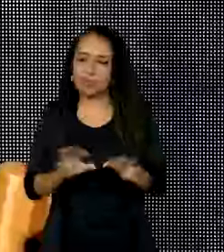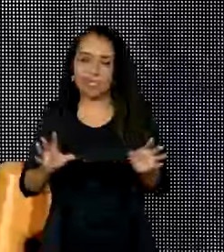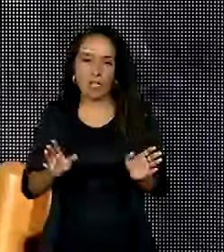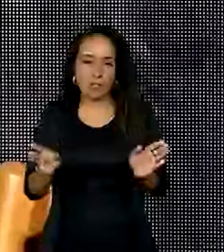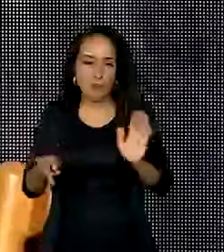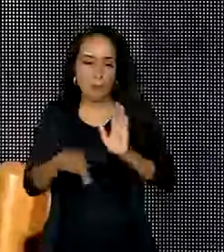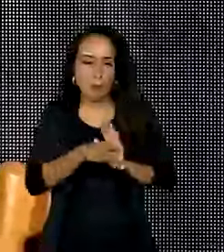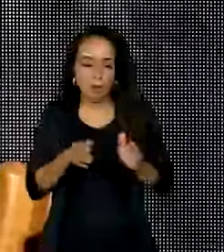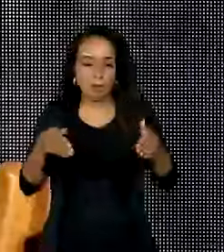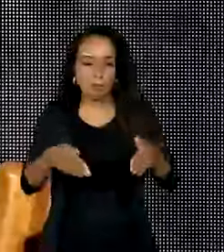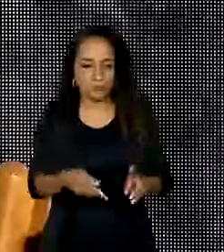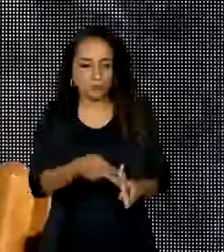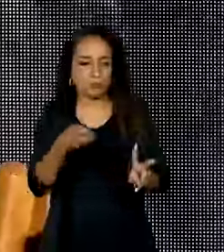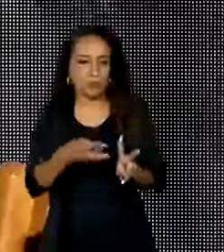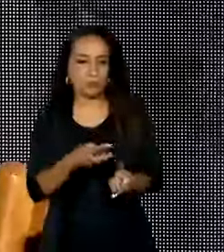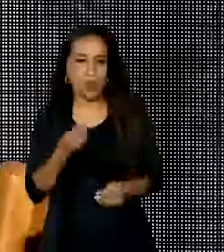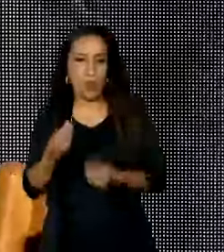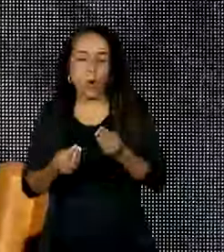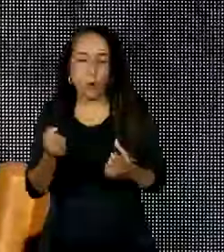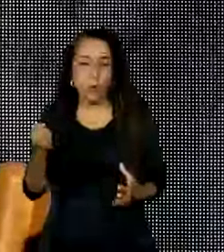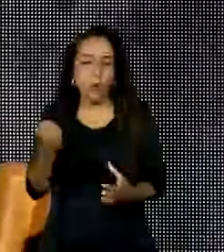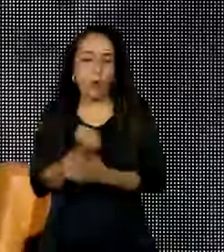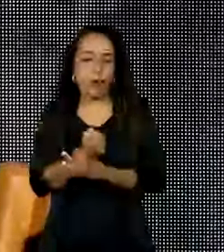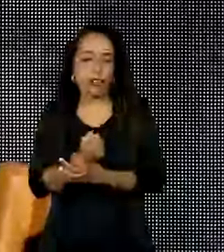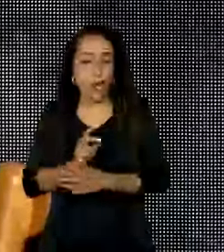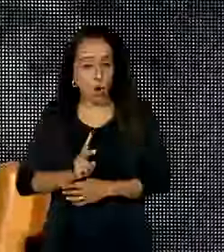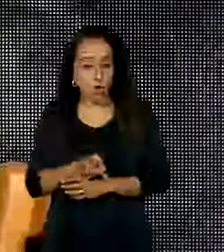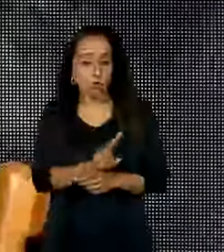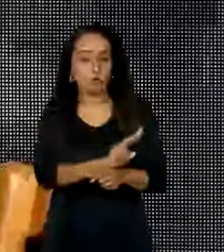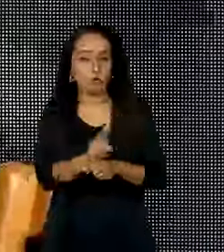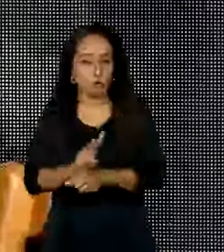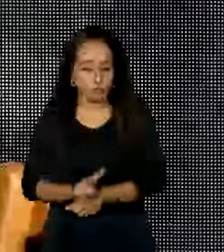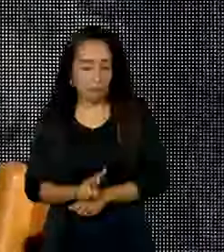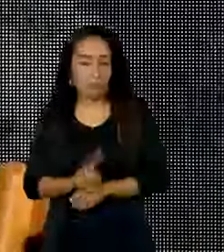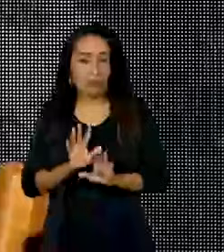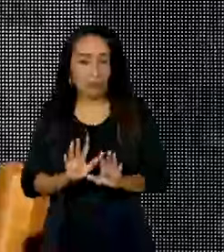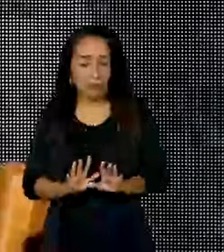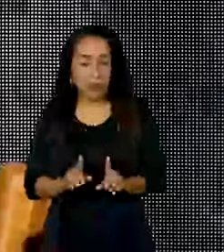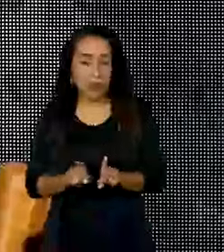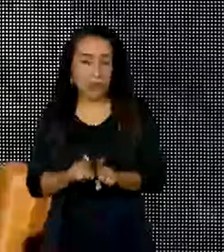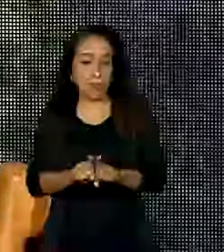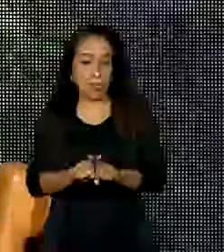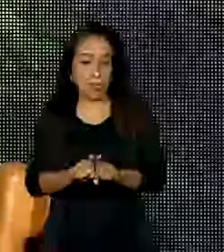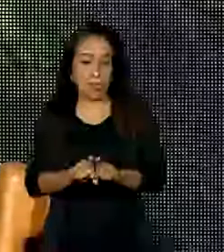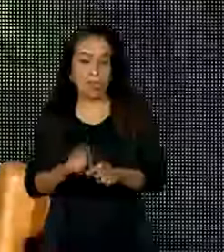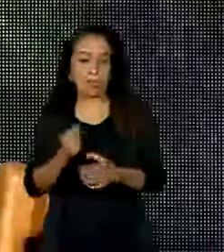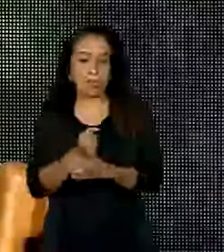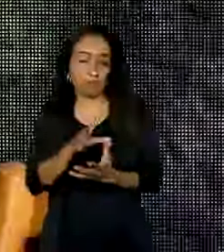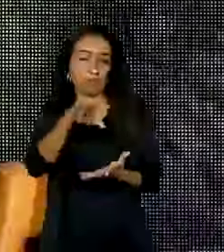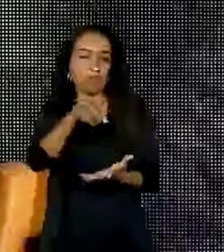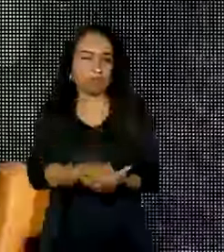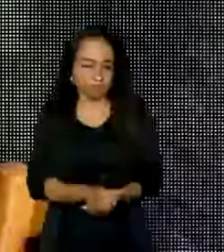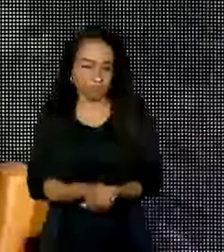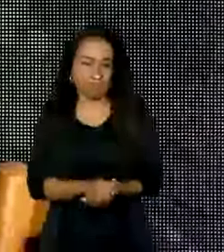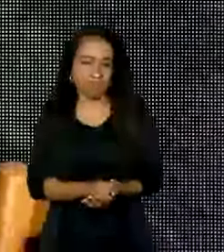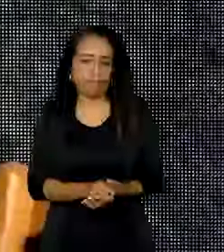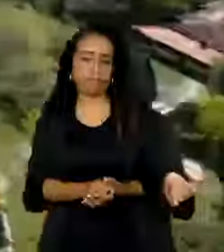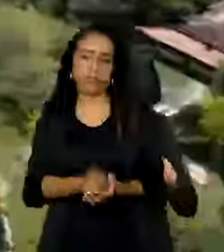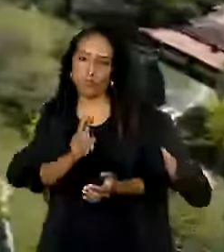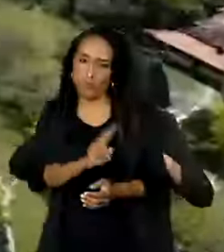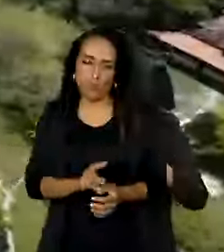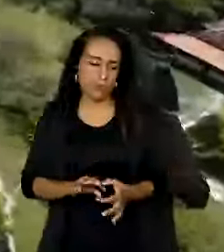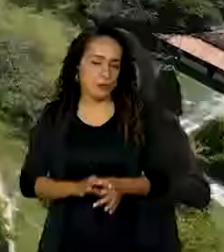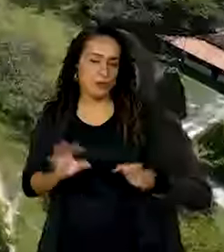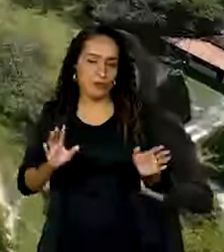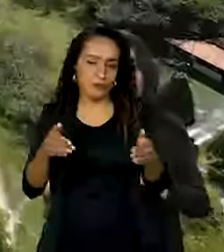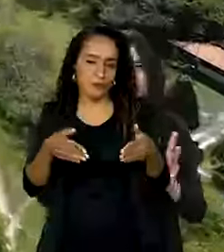indígenas, de que forma que nós vamos garantir, continuar essa proteção, mas também garantir a posse plena e o fruto exclusivo, né.